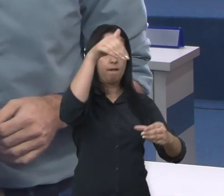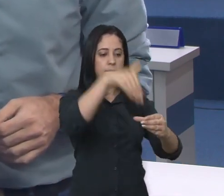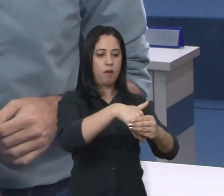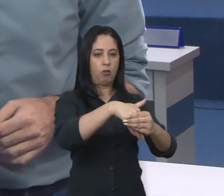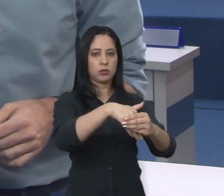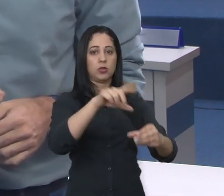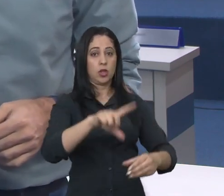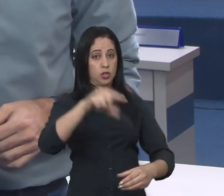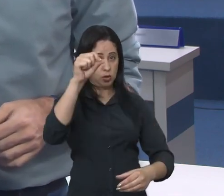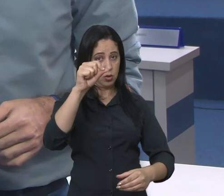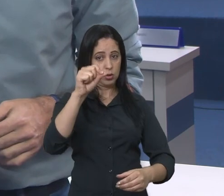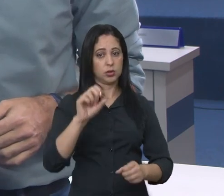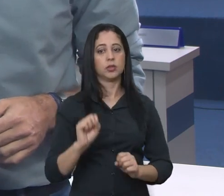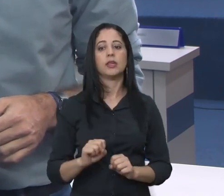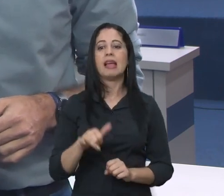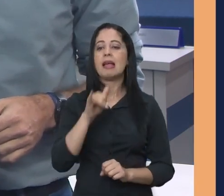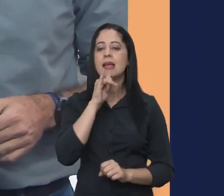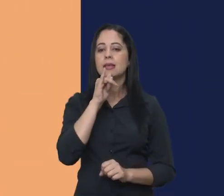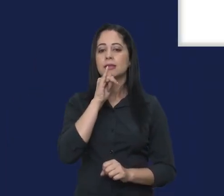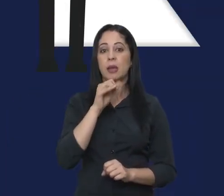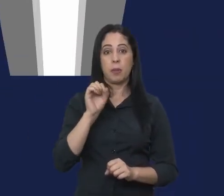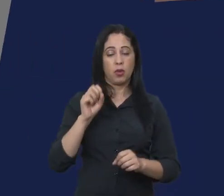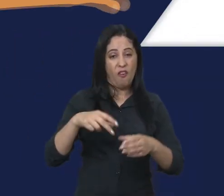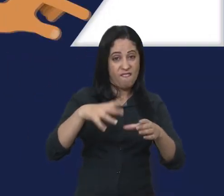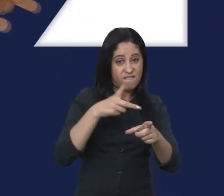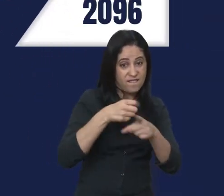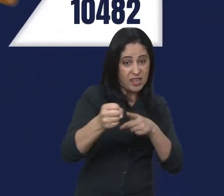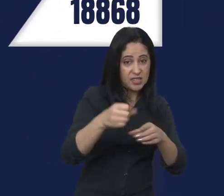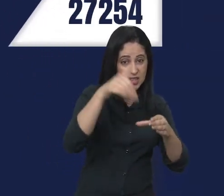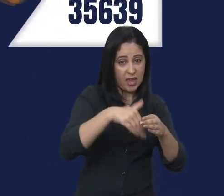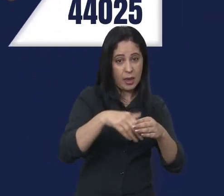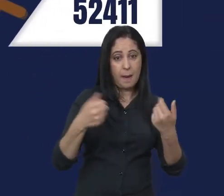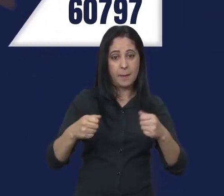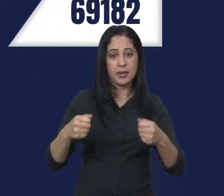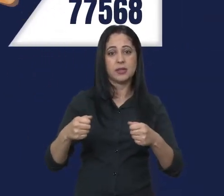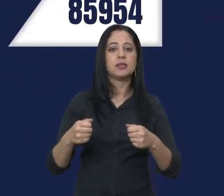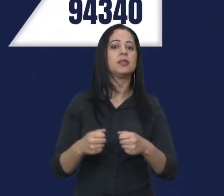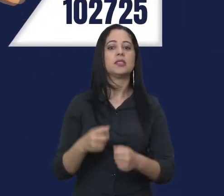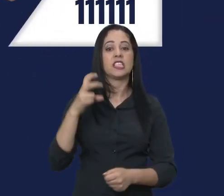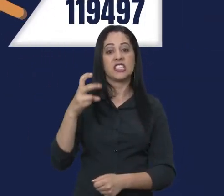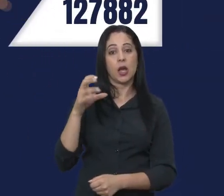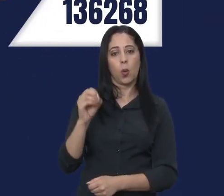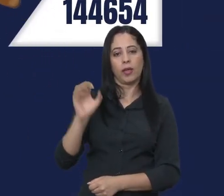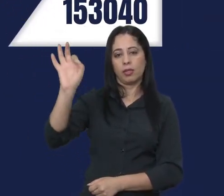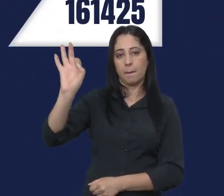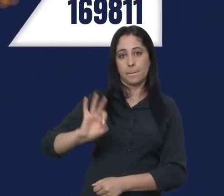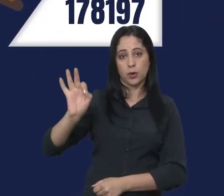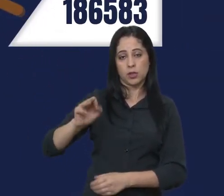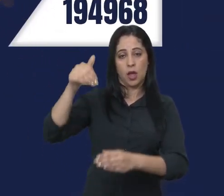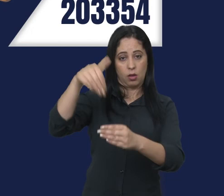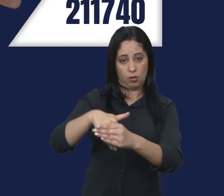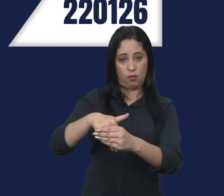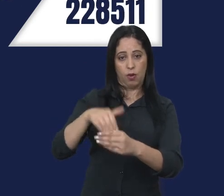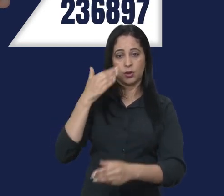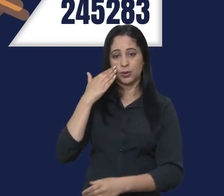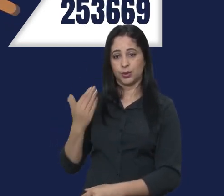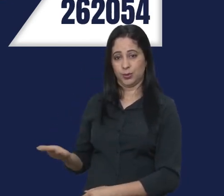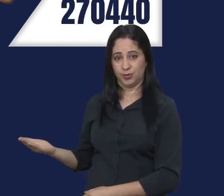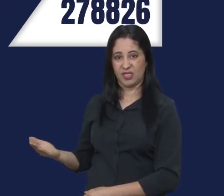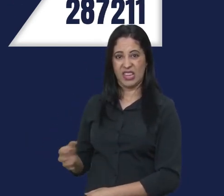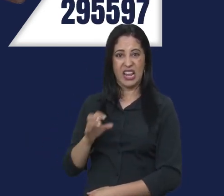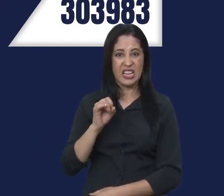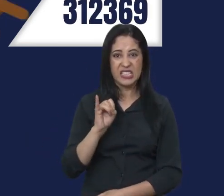possibilidade de segundo turno ou seja para ganhar eleição ele precisa receber mais de 50% dos votos válidos